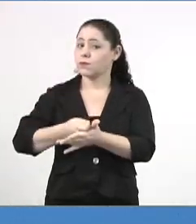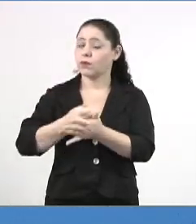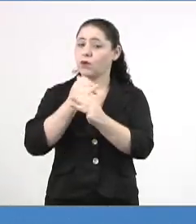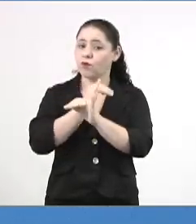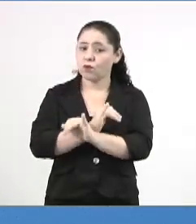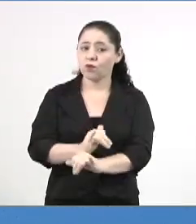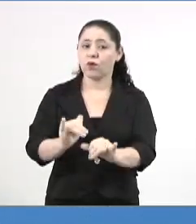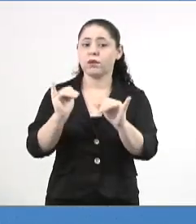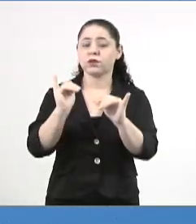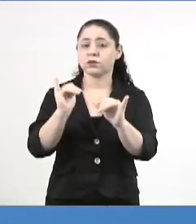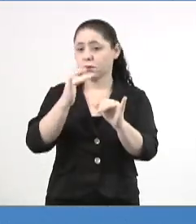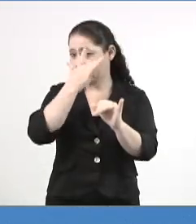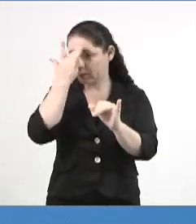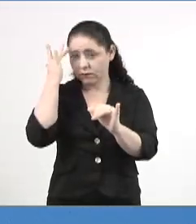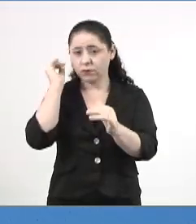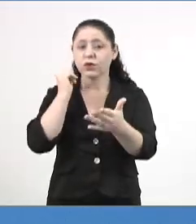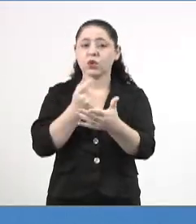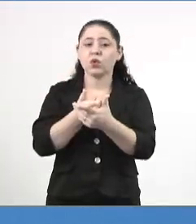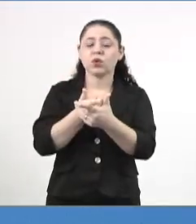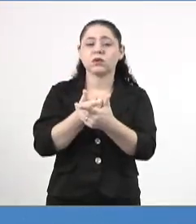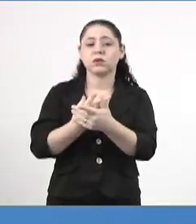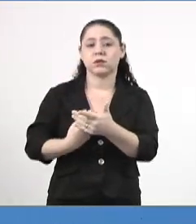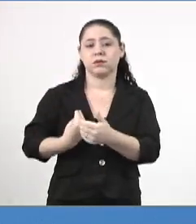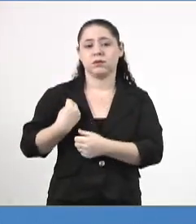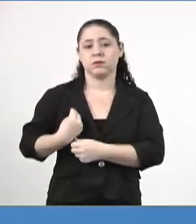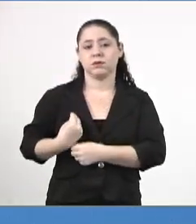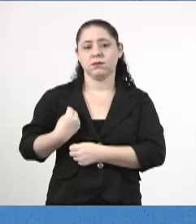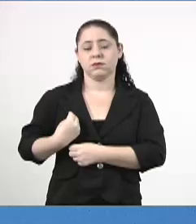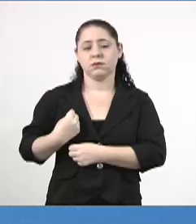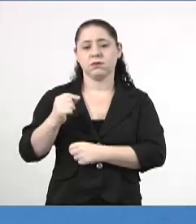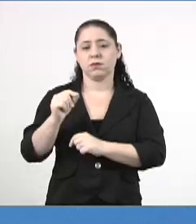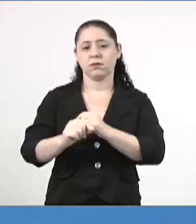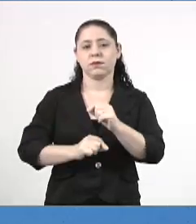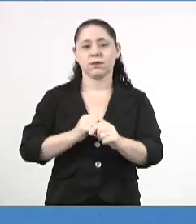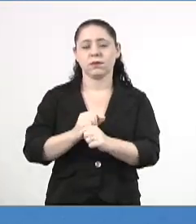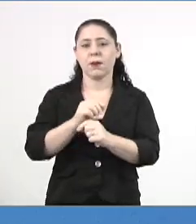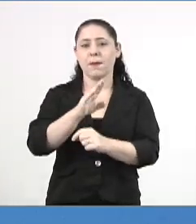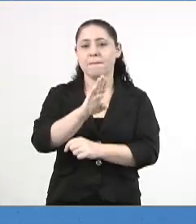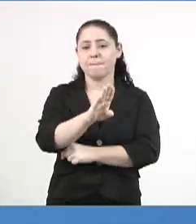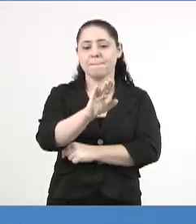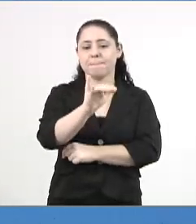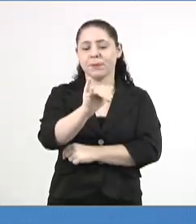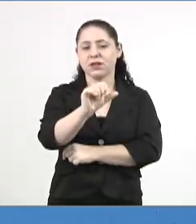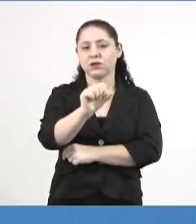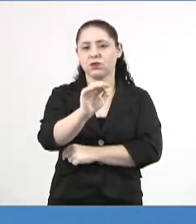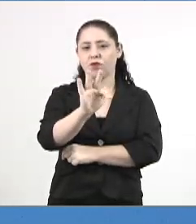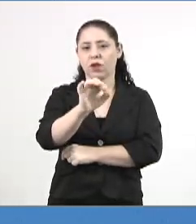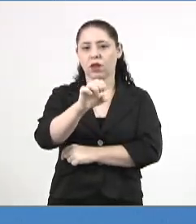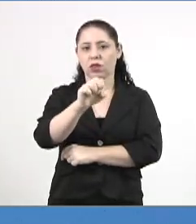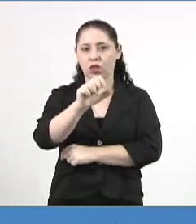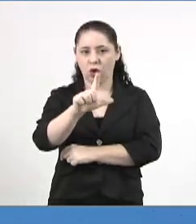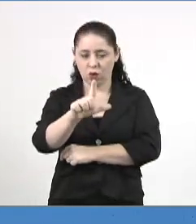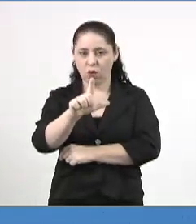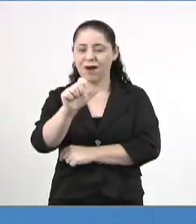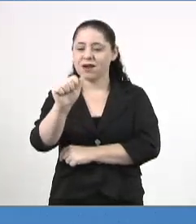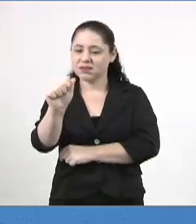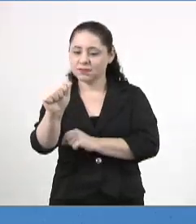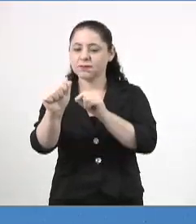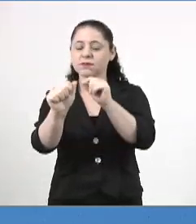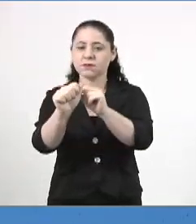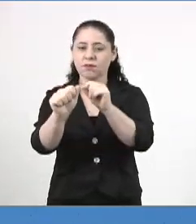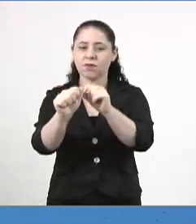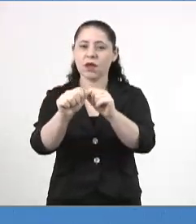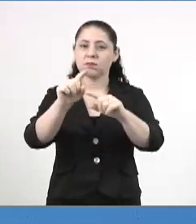informação ao consumidor sobre a presença do composto bisfenol A, BPA, nos produtos e